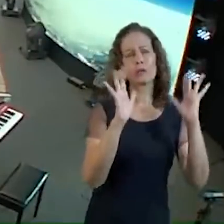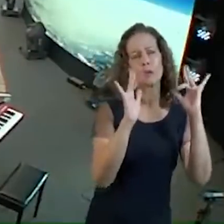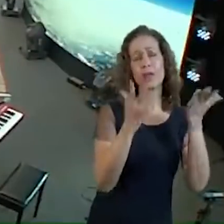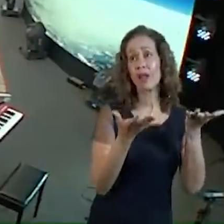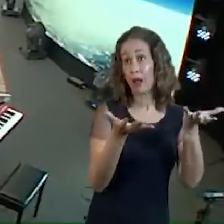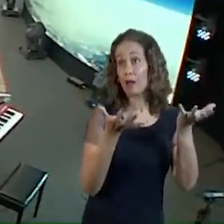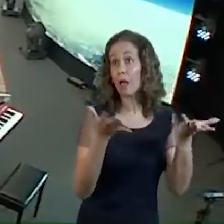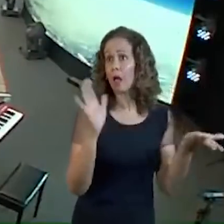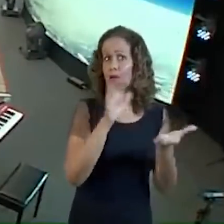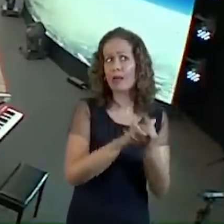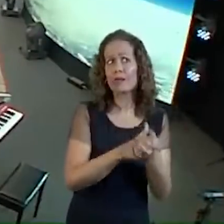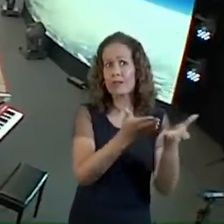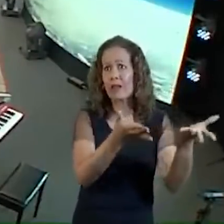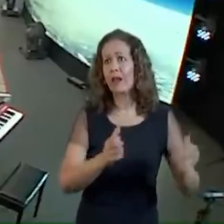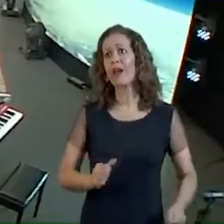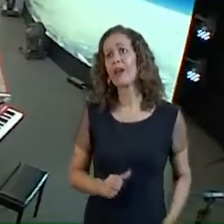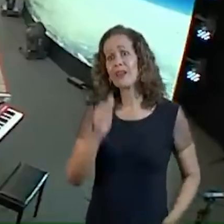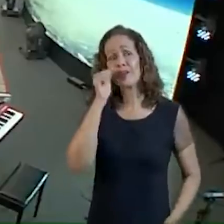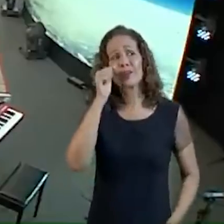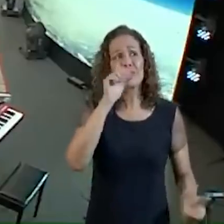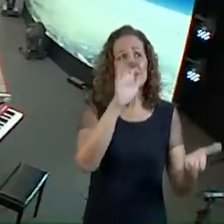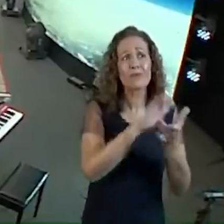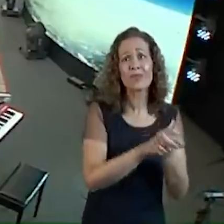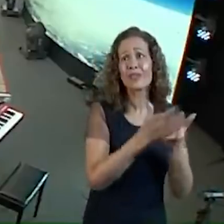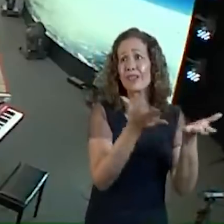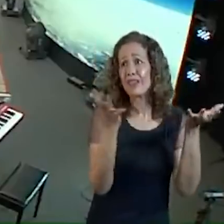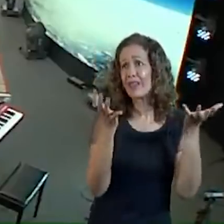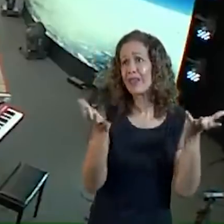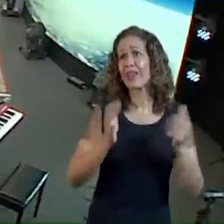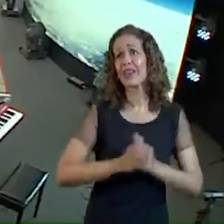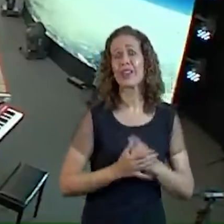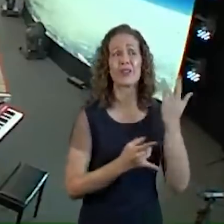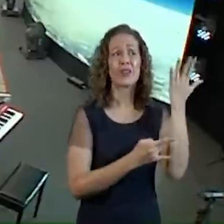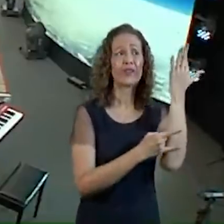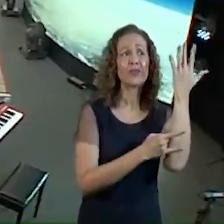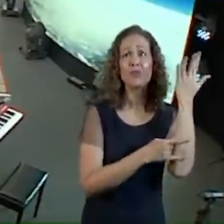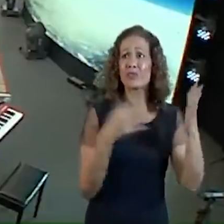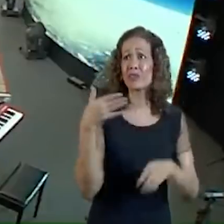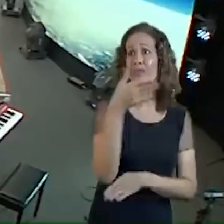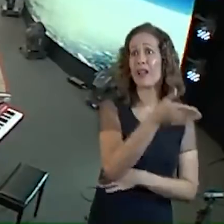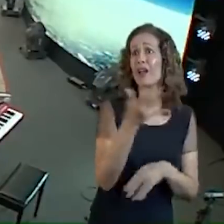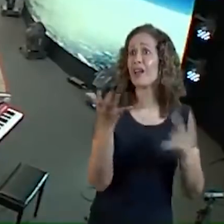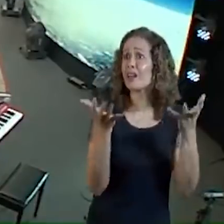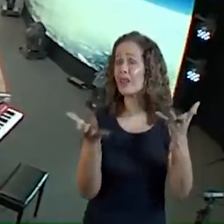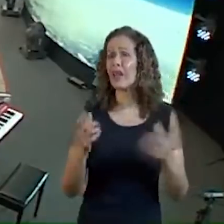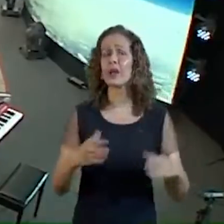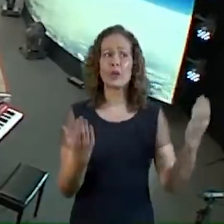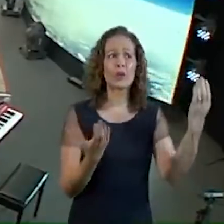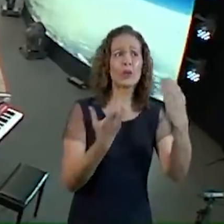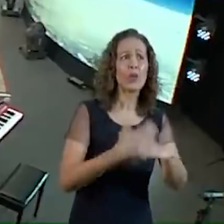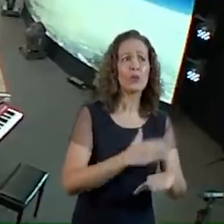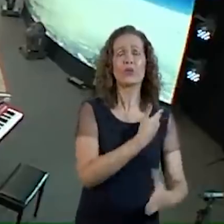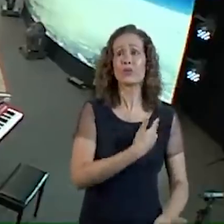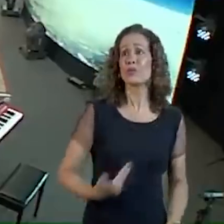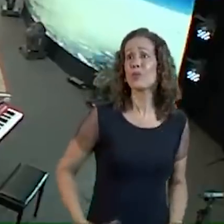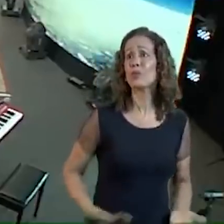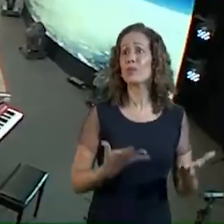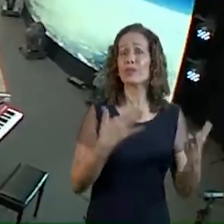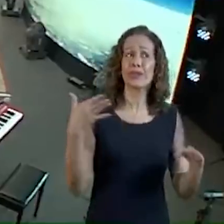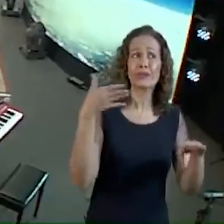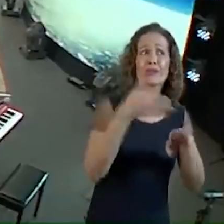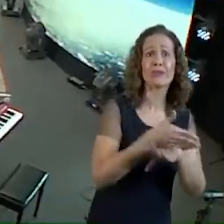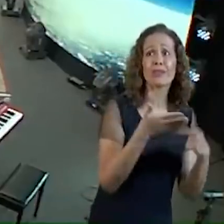querendo uma porta de uma menina para casar, eu estou querendo uma porta Na UFMG, estou querendo uma porta, num concurso público, eu estou querendo uma porta